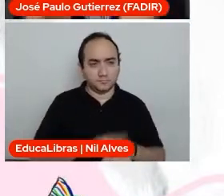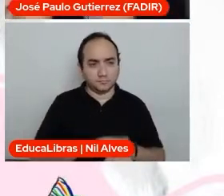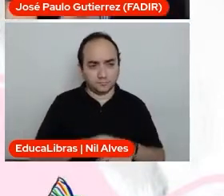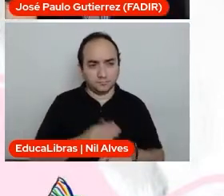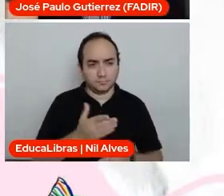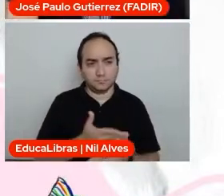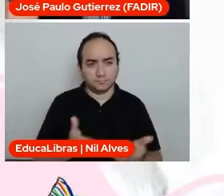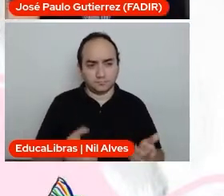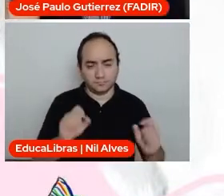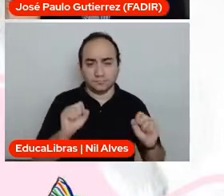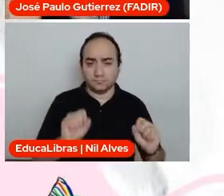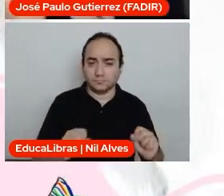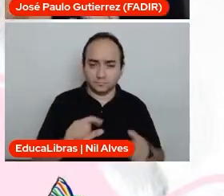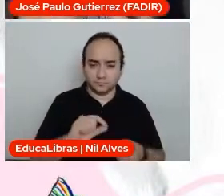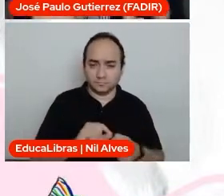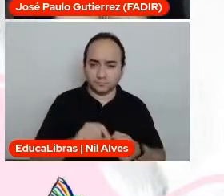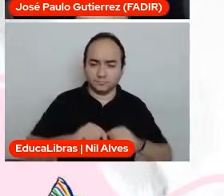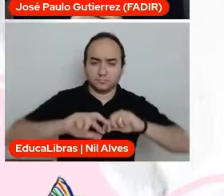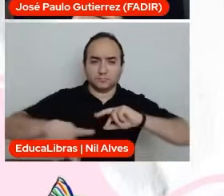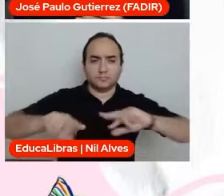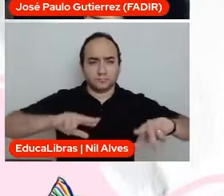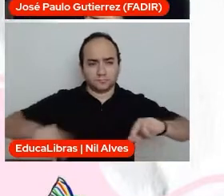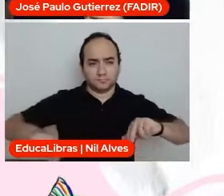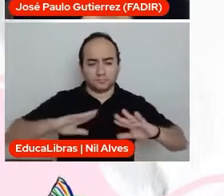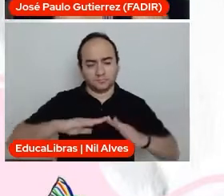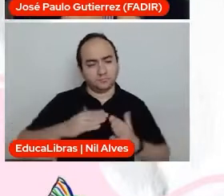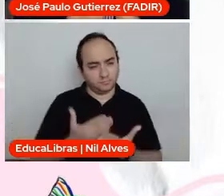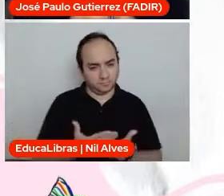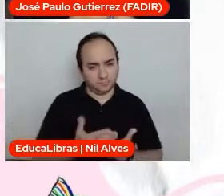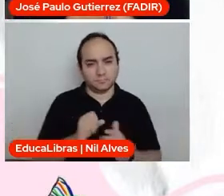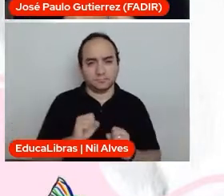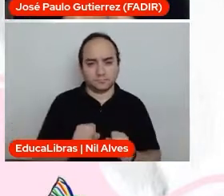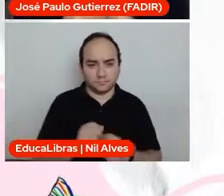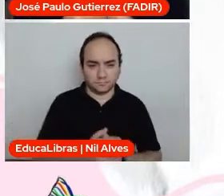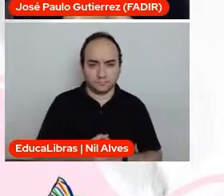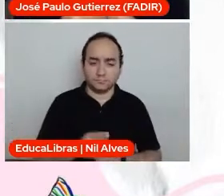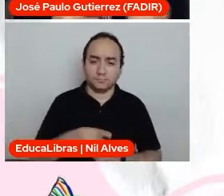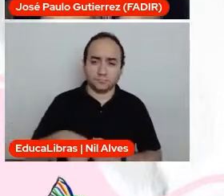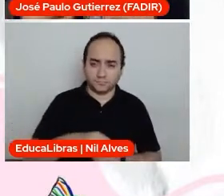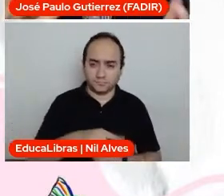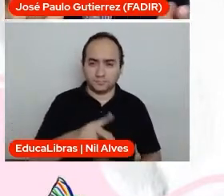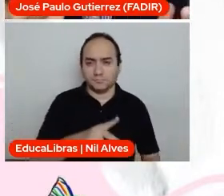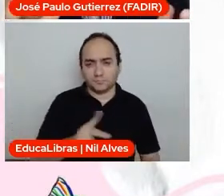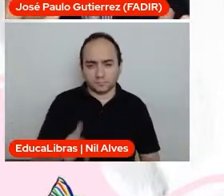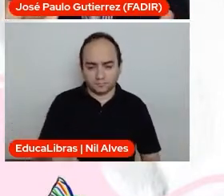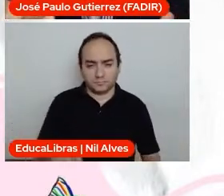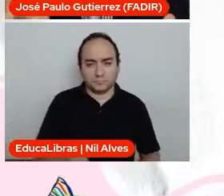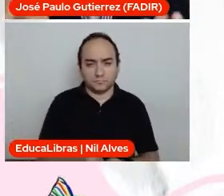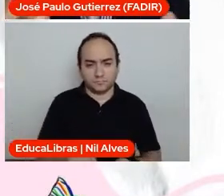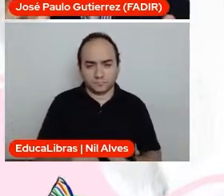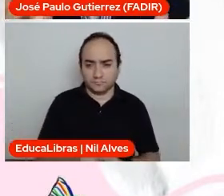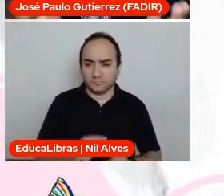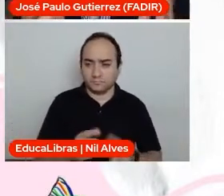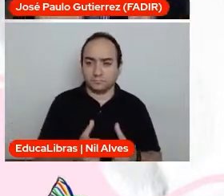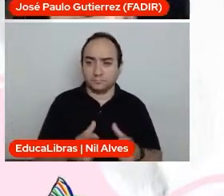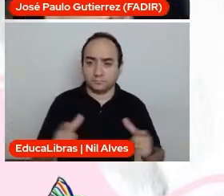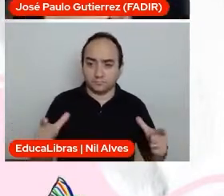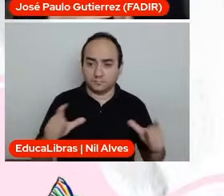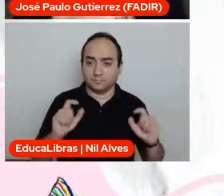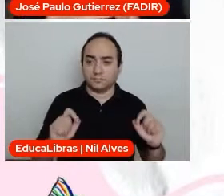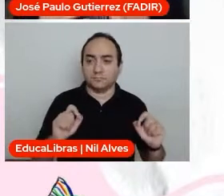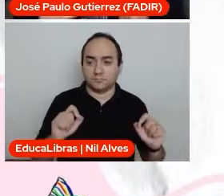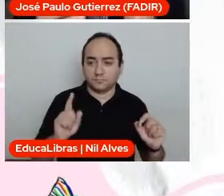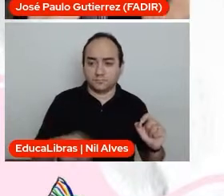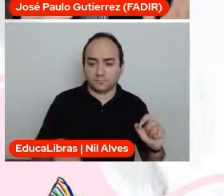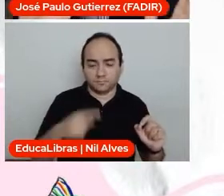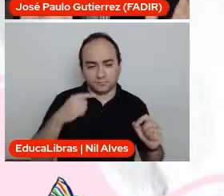com outras escolas, Então, você realmente tem aí, nós, professores e alunos, grandes possibilidades de trabalhar os